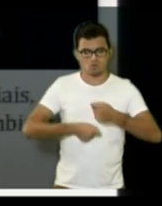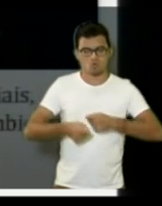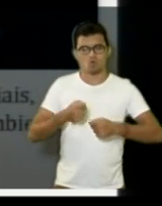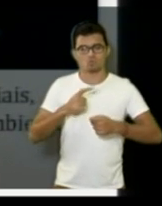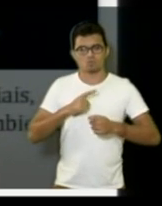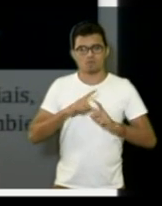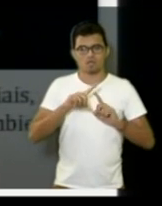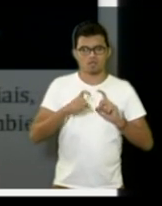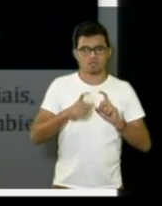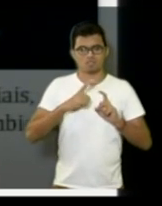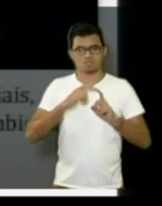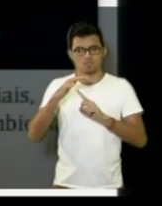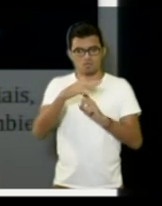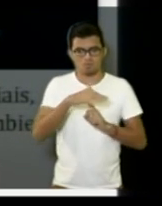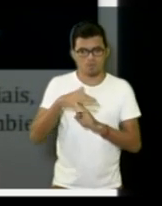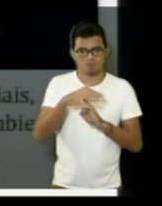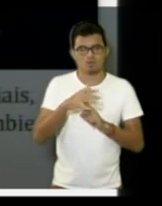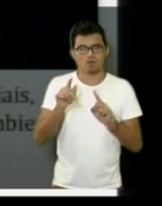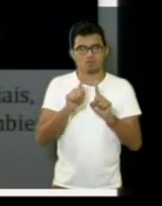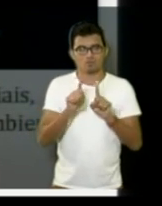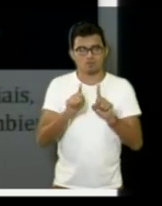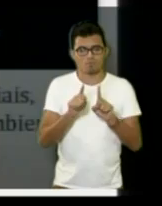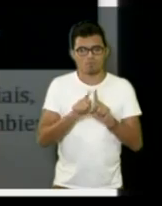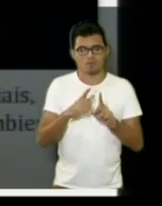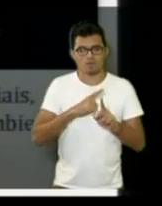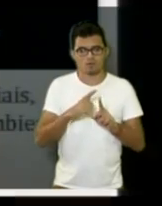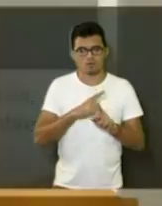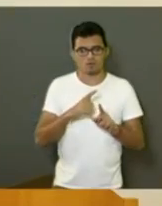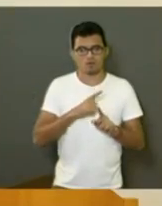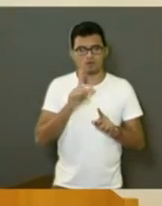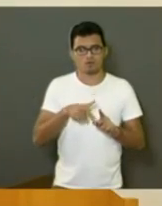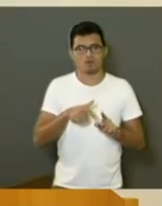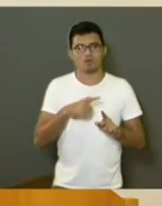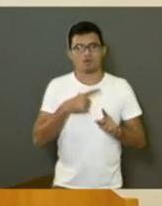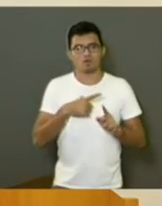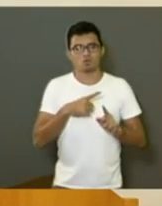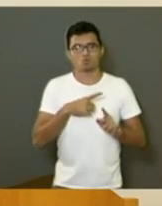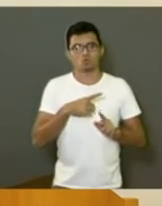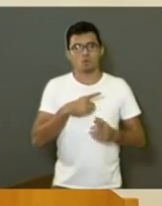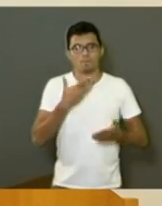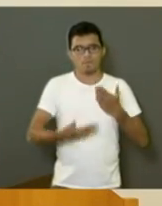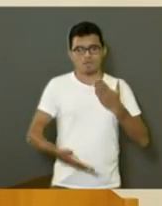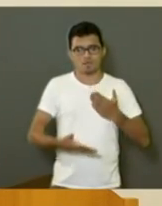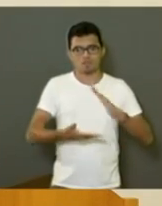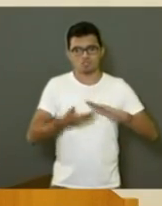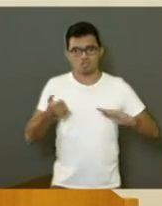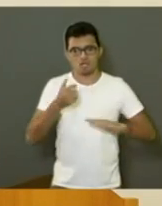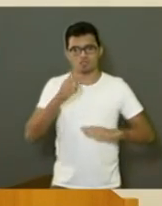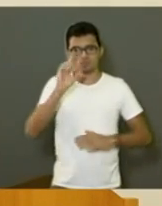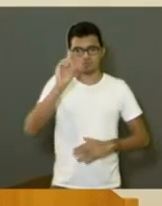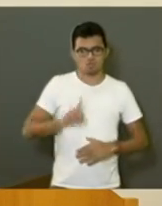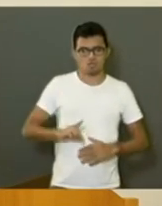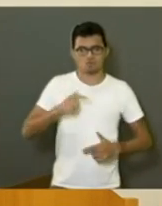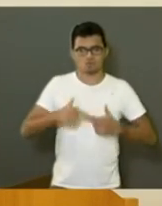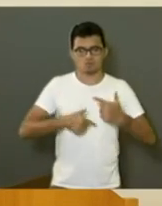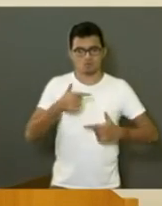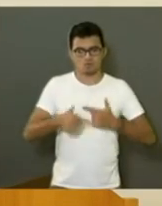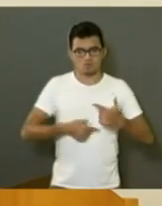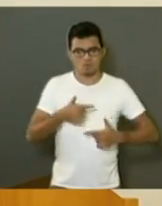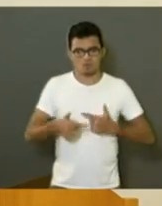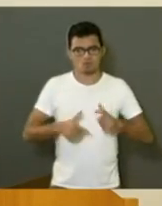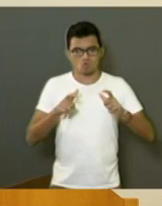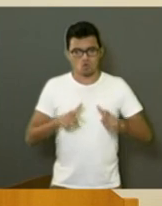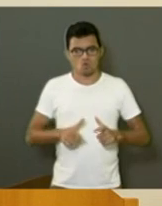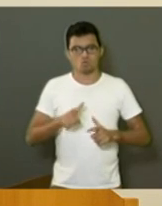e contra, principalmente, a retirada dos direitos dos trabalhadores. Convidar todos a participarem desse fórum no Rio Grande do